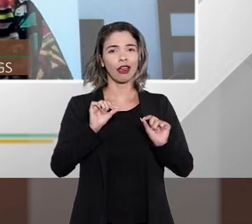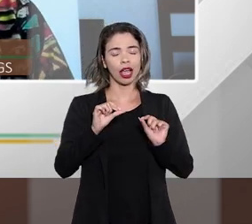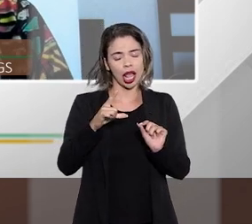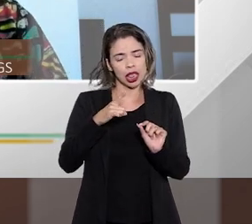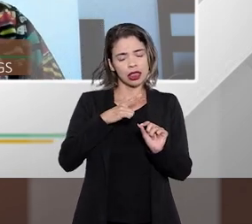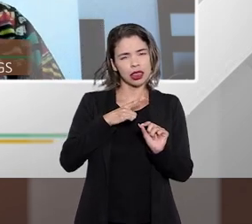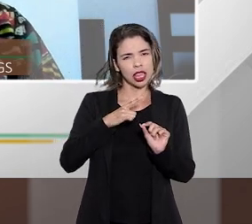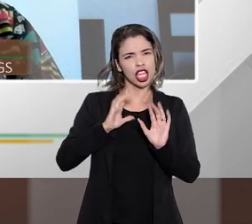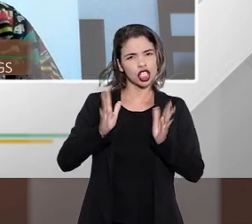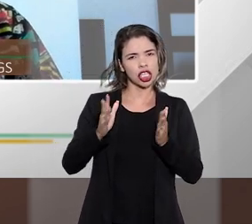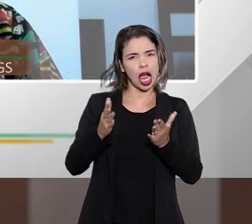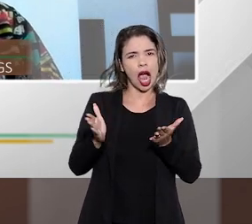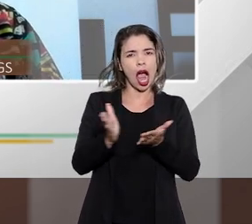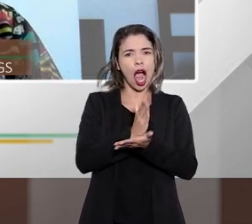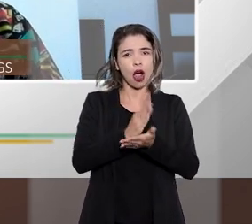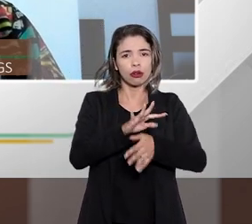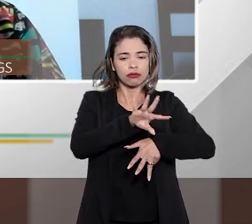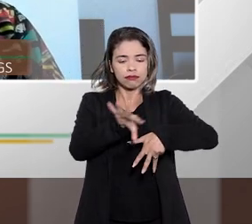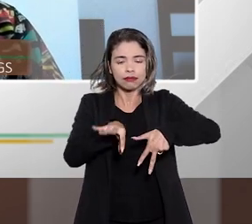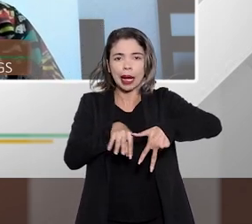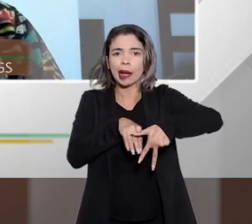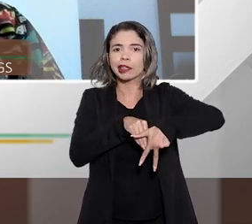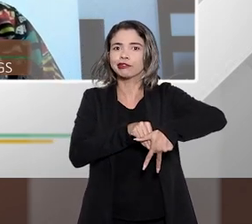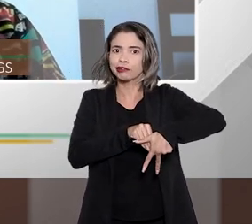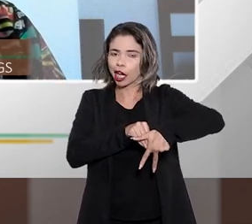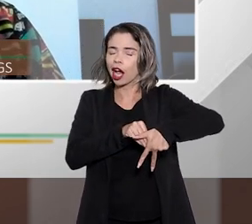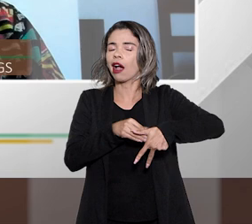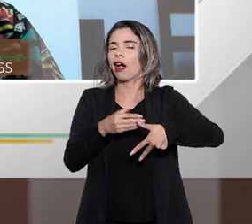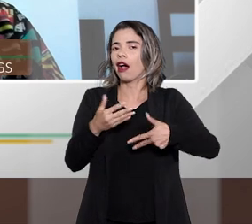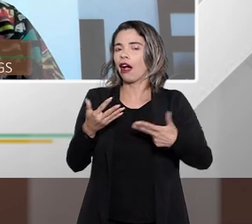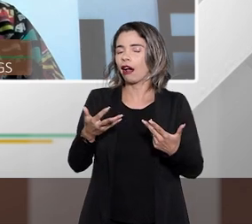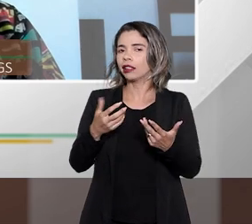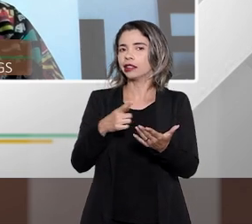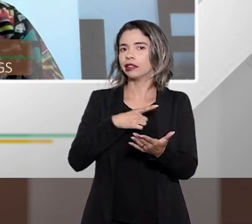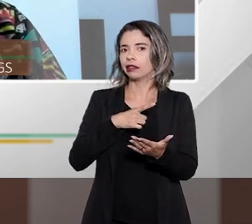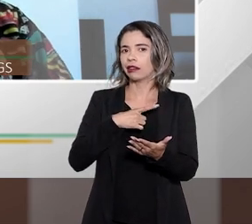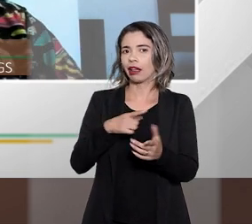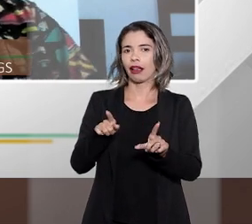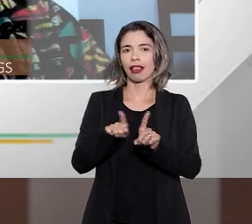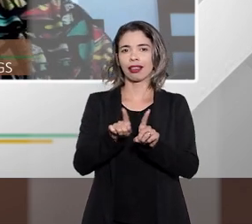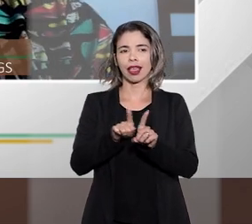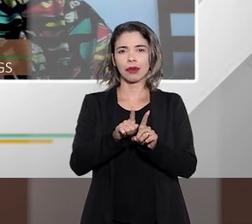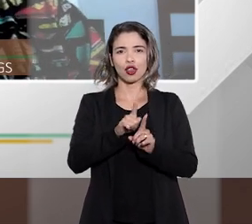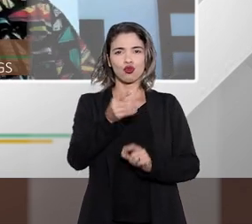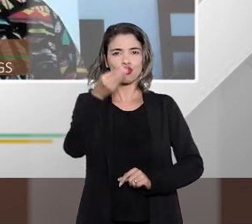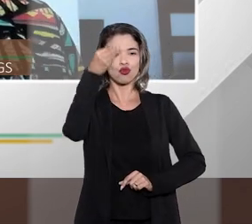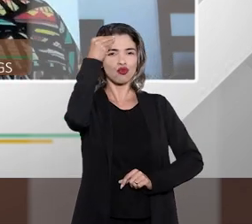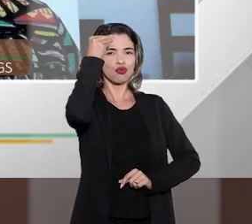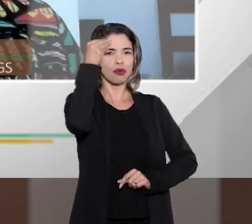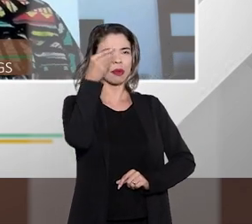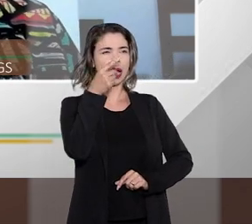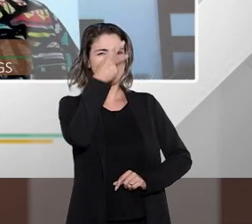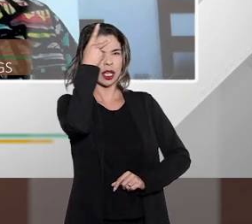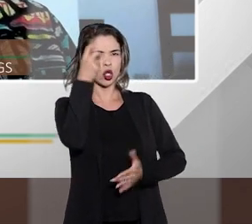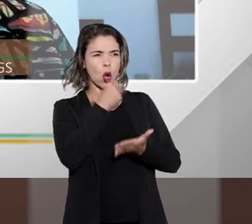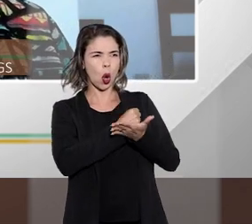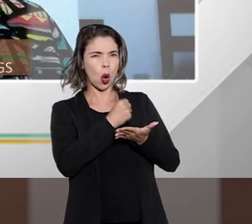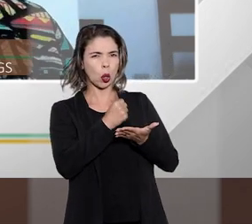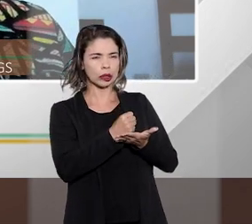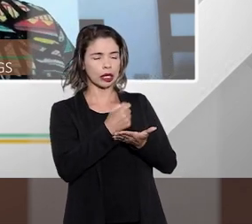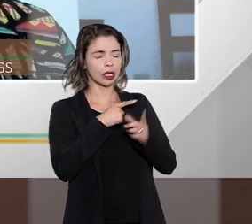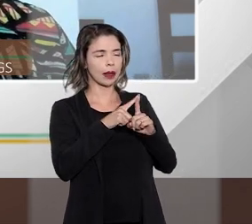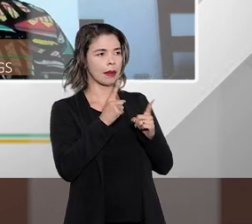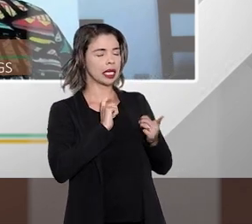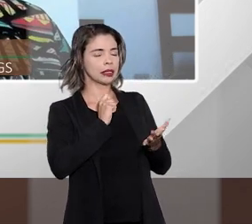existe também fraudes, existe também o dolo, que na verdade a pessoa contrata para